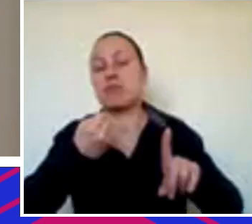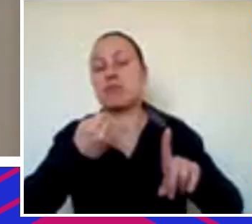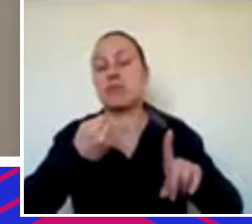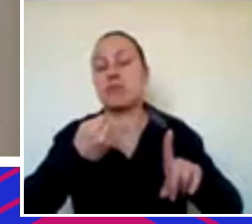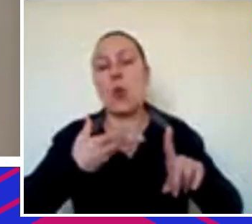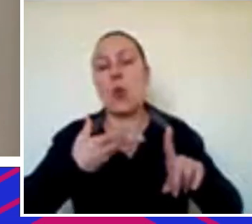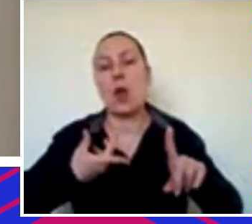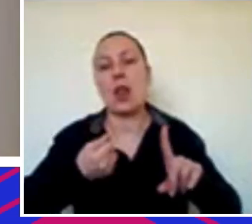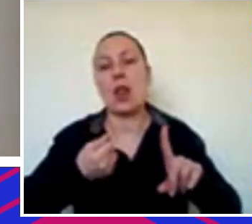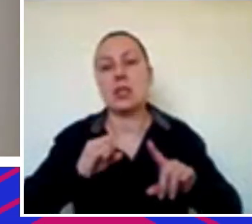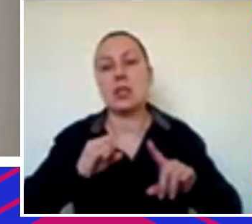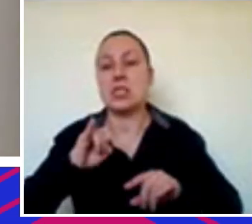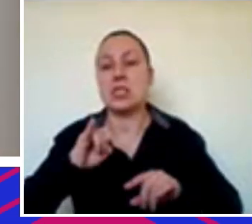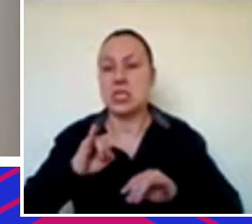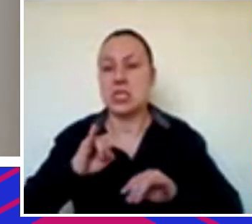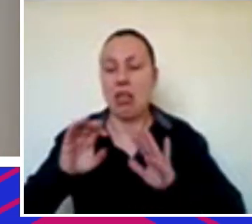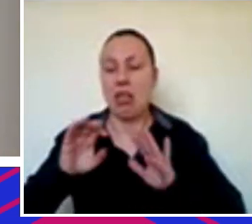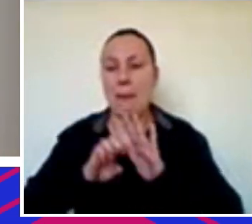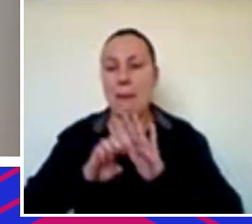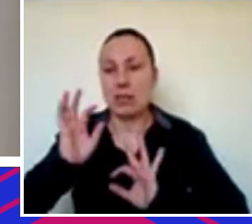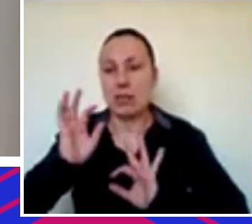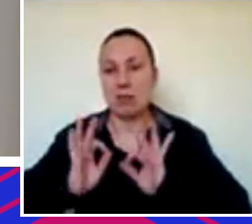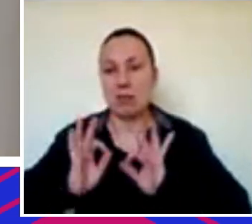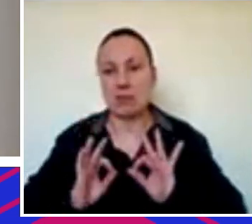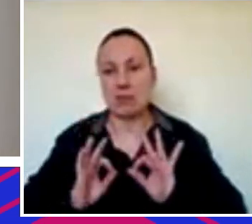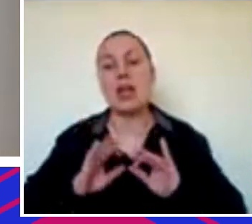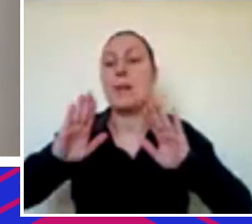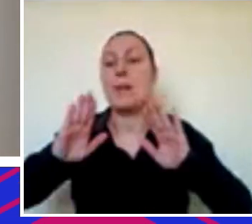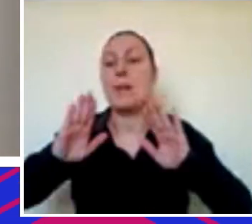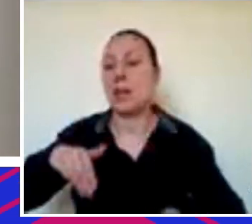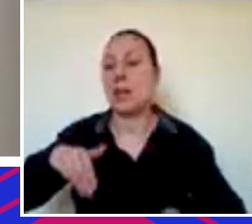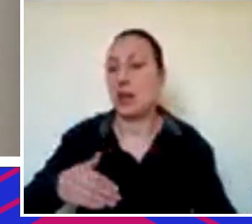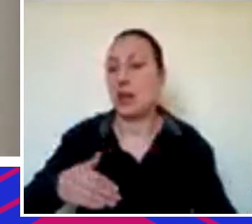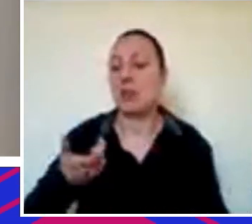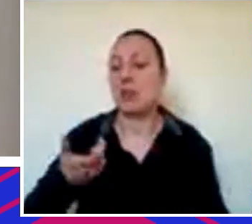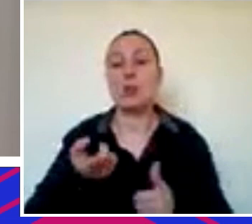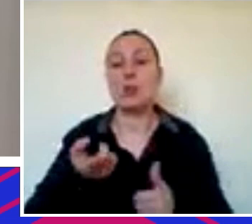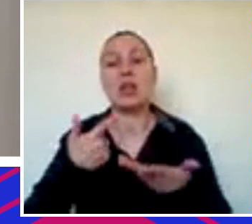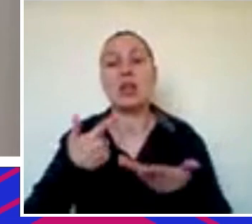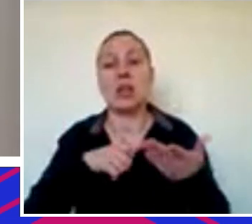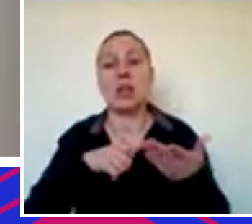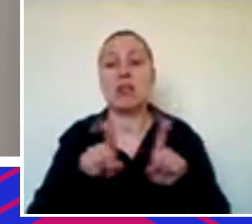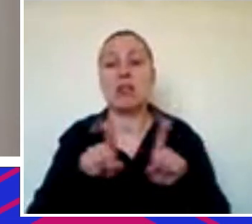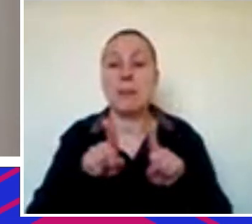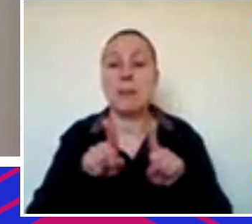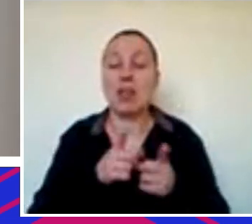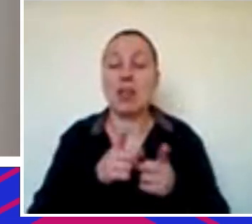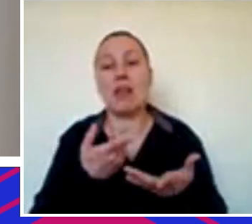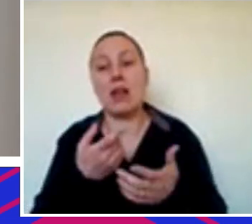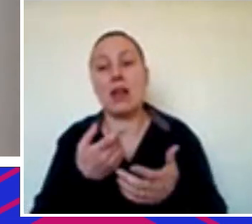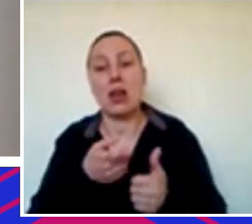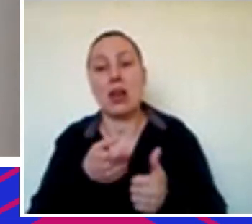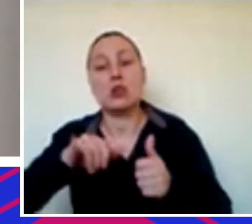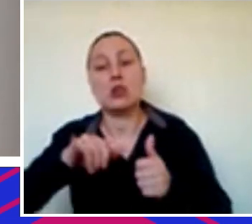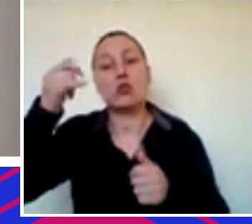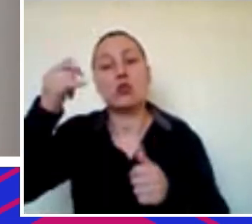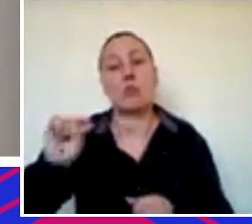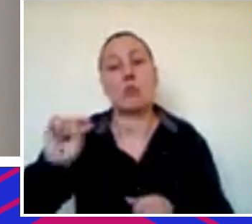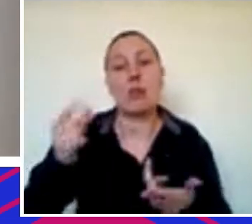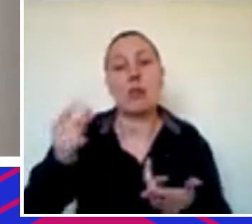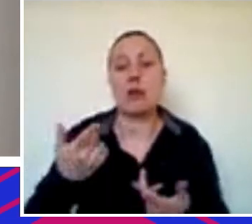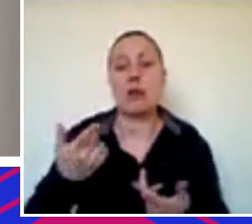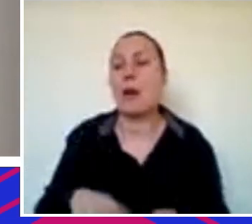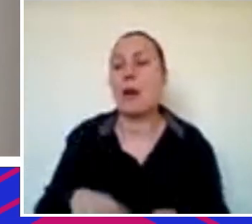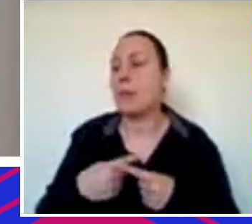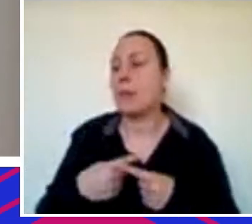arrumada tiver sua casa mais barato e melhor vai ser o custo porque a gente cria confiança também na empresa a hora que a gente vê números